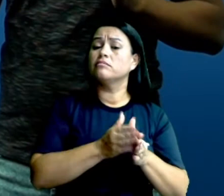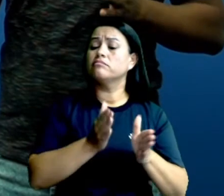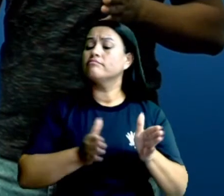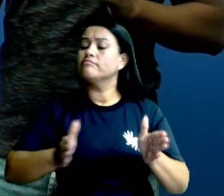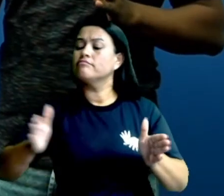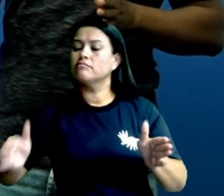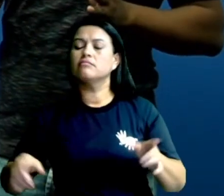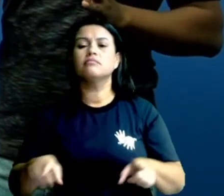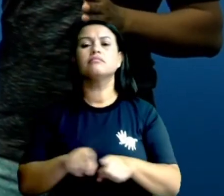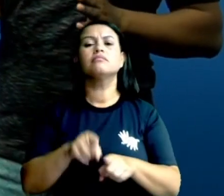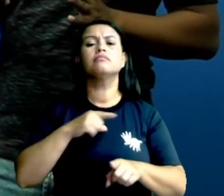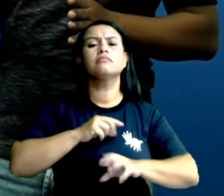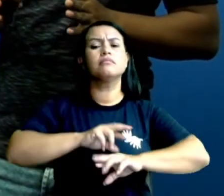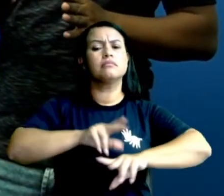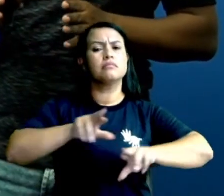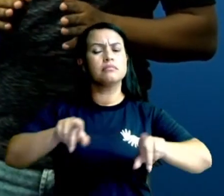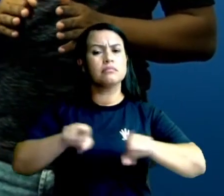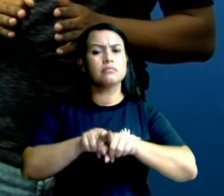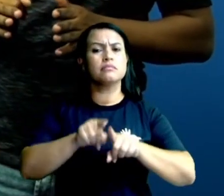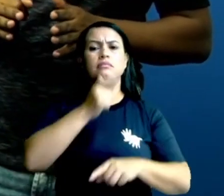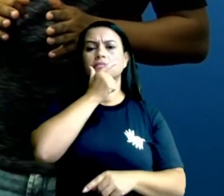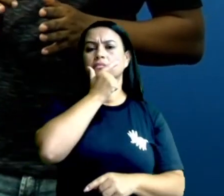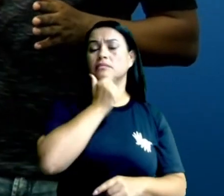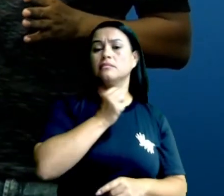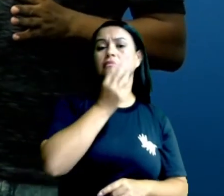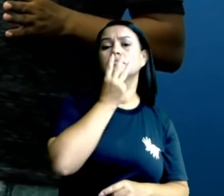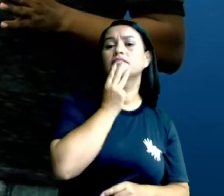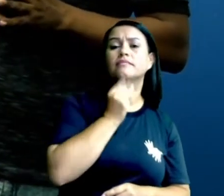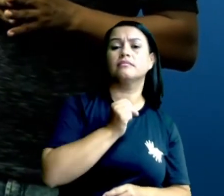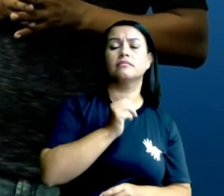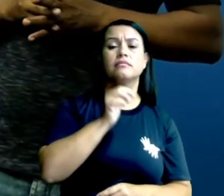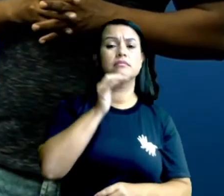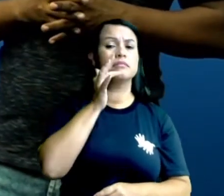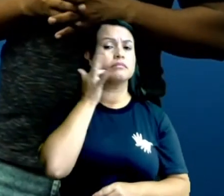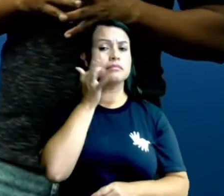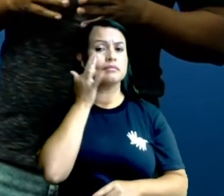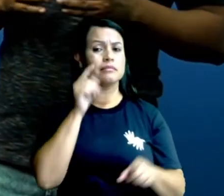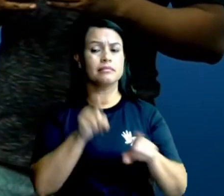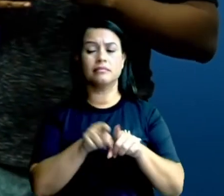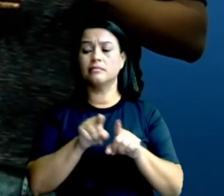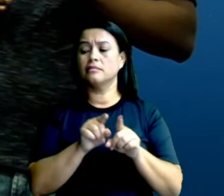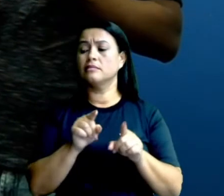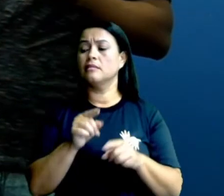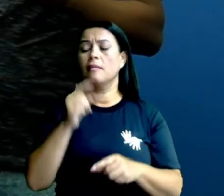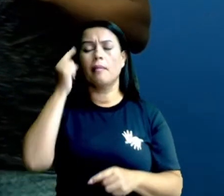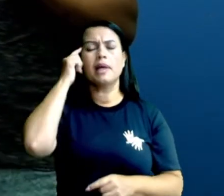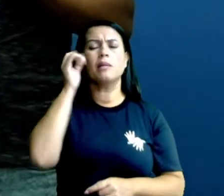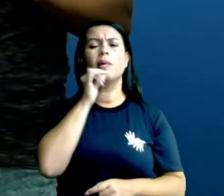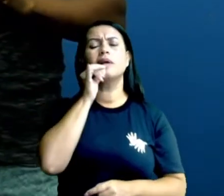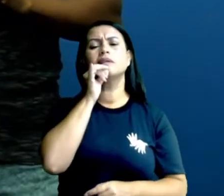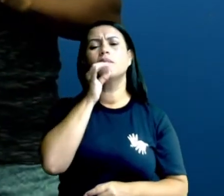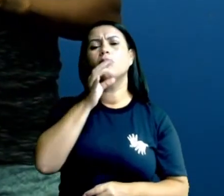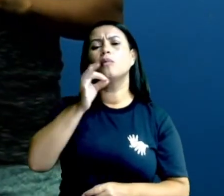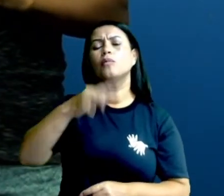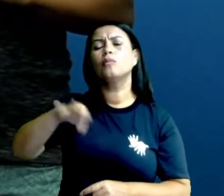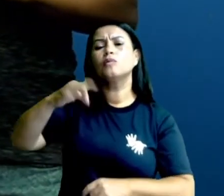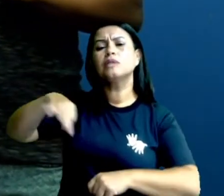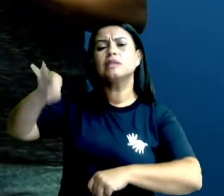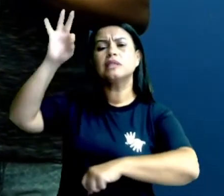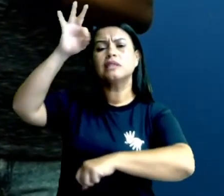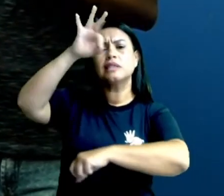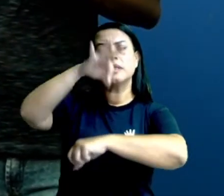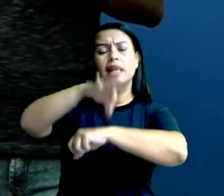E também diferenciação entre machos e fêmeas. Quando a gente pensa, por exemplo, no mosquito da dengue, o Aedes aegypti,